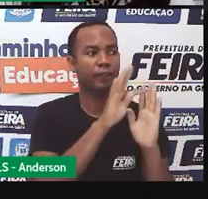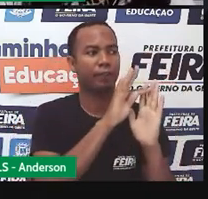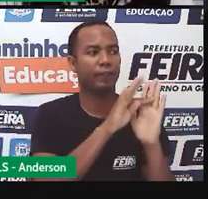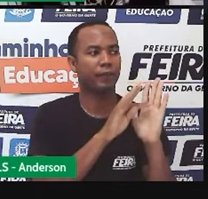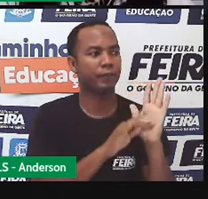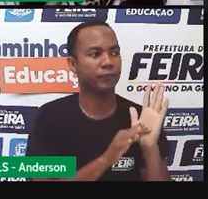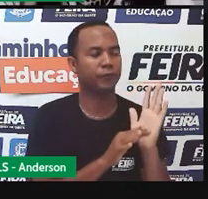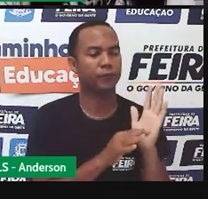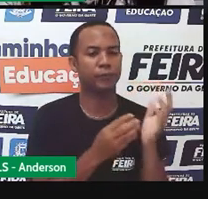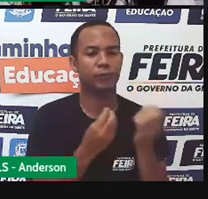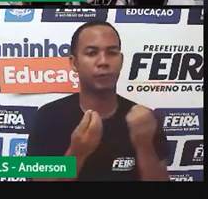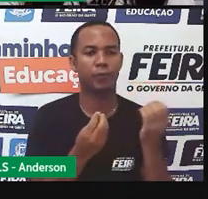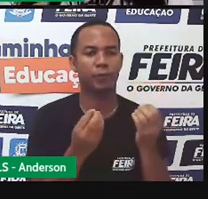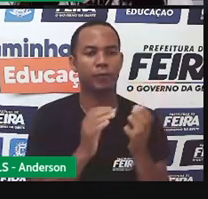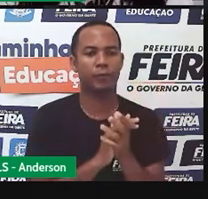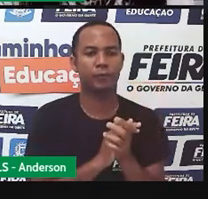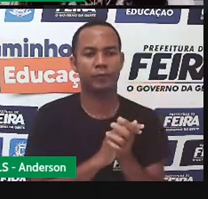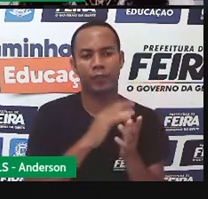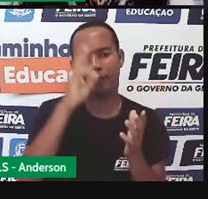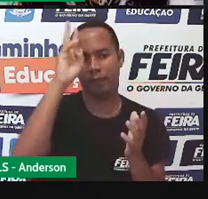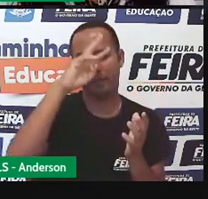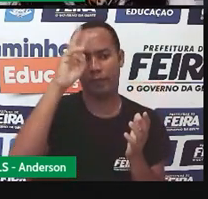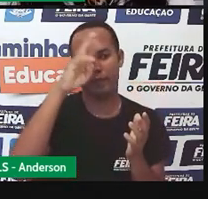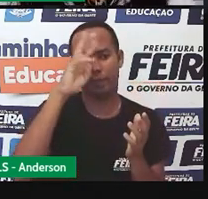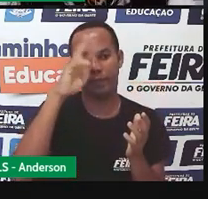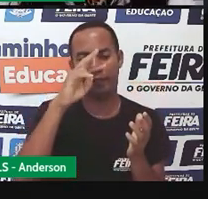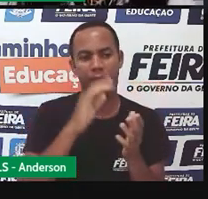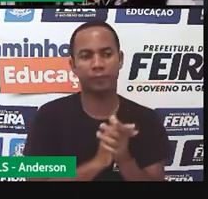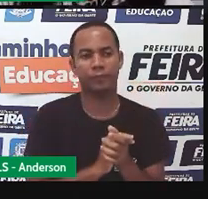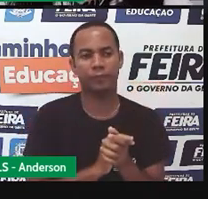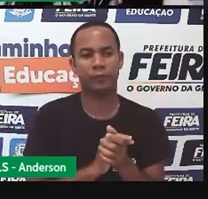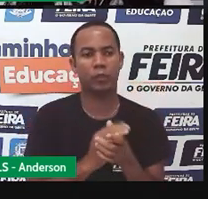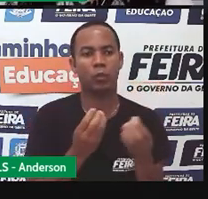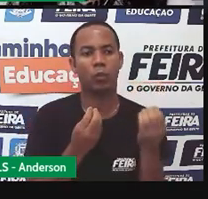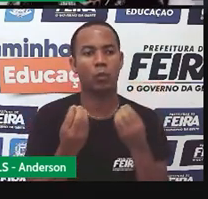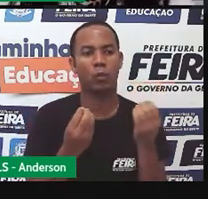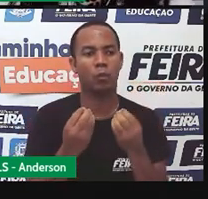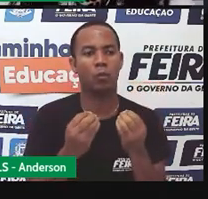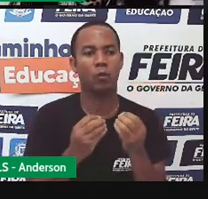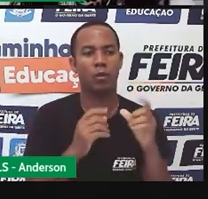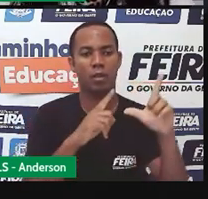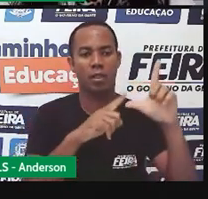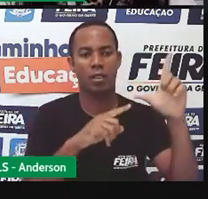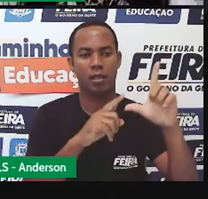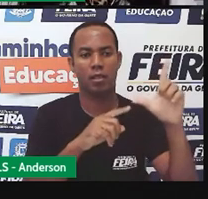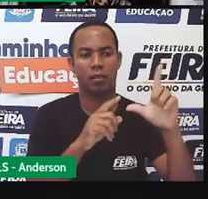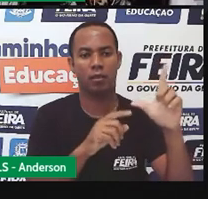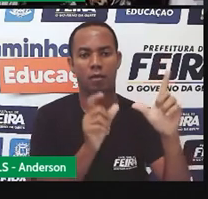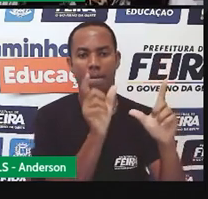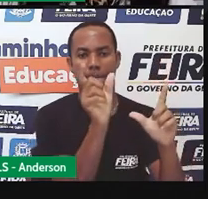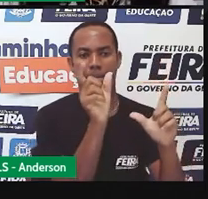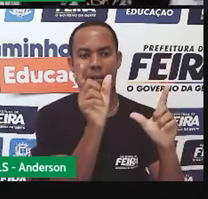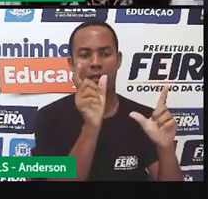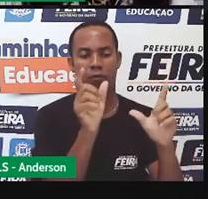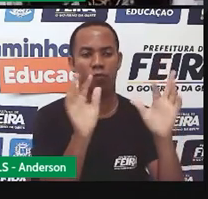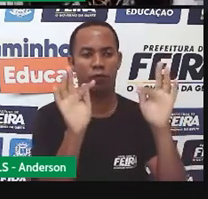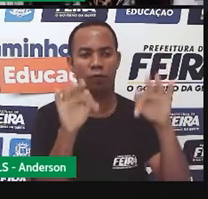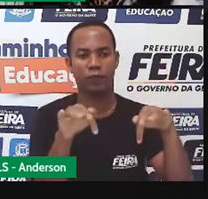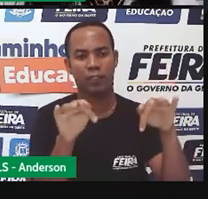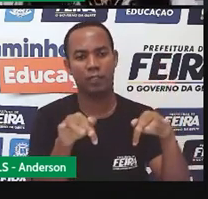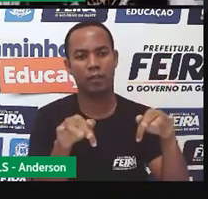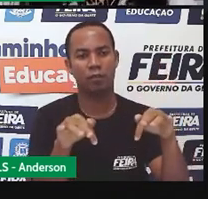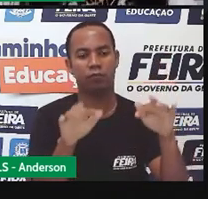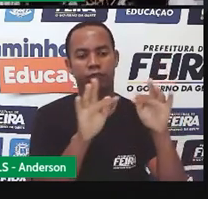no racunho. E lembre, início de frase, letra maiúscula, no final das